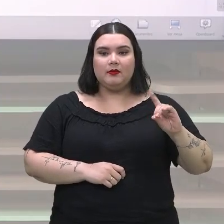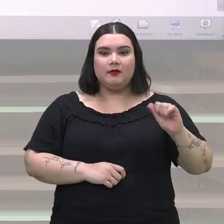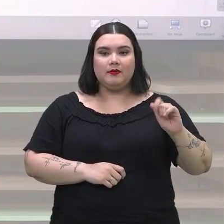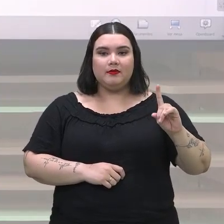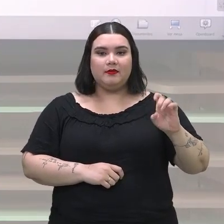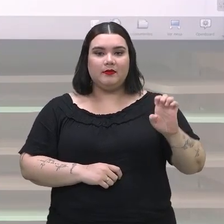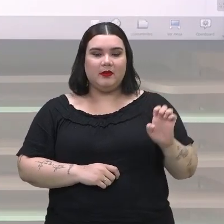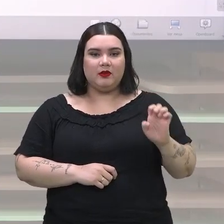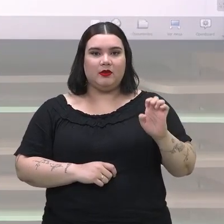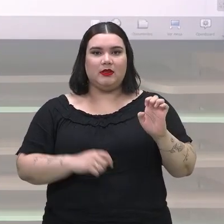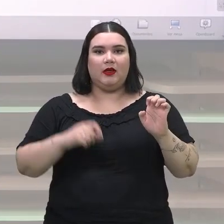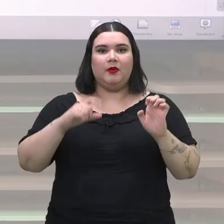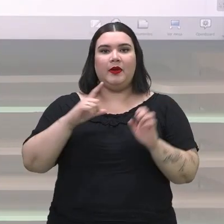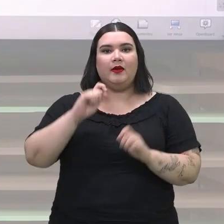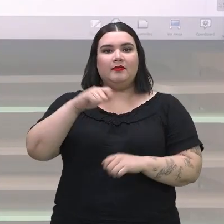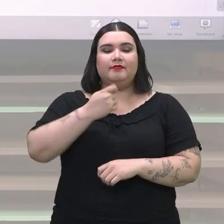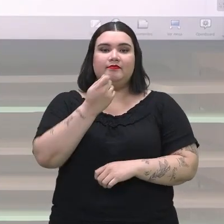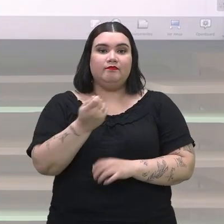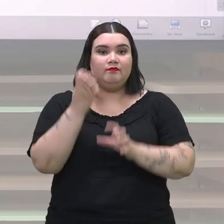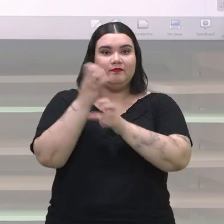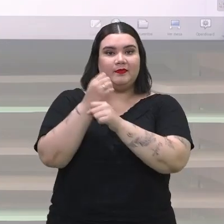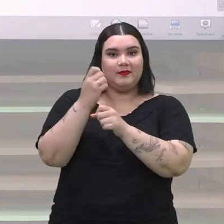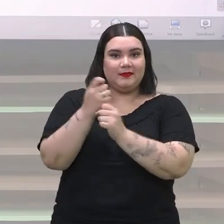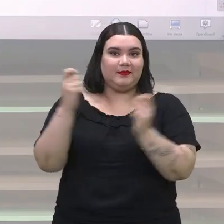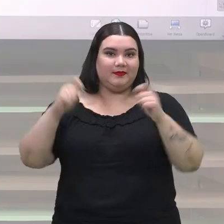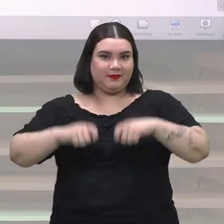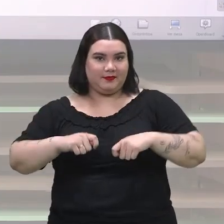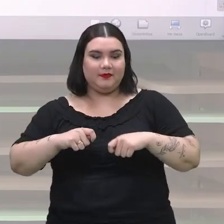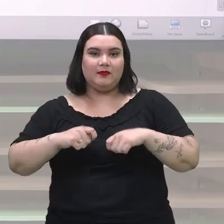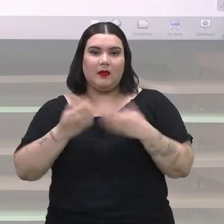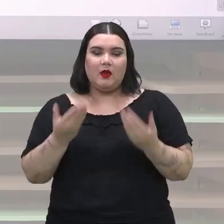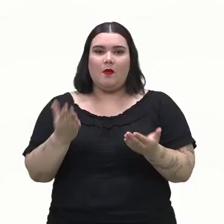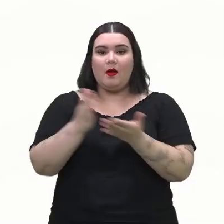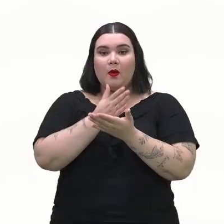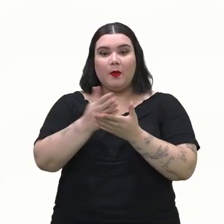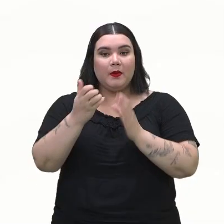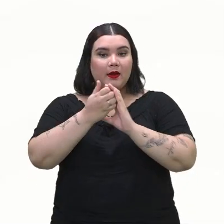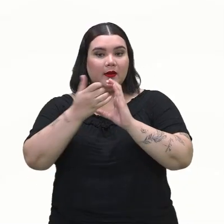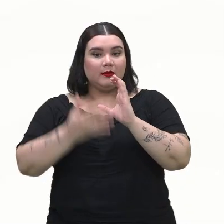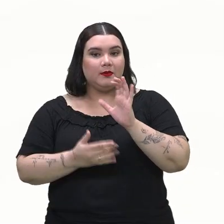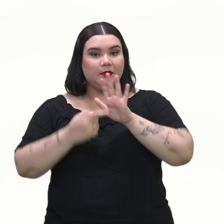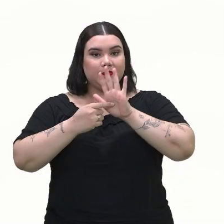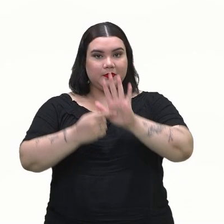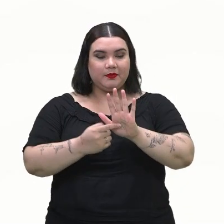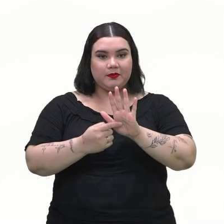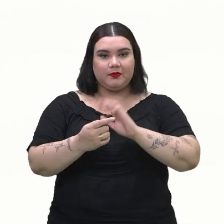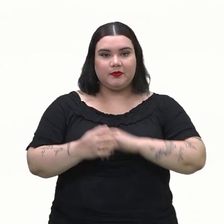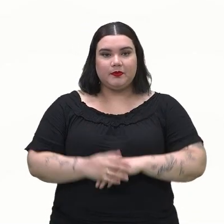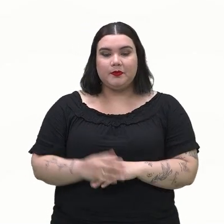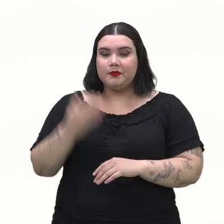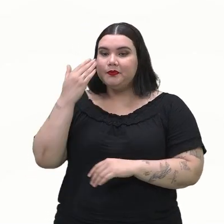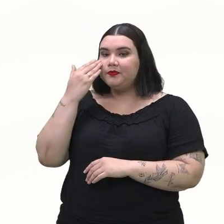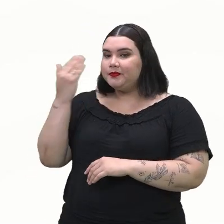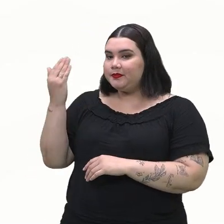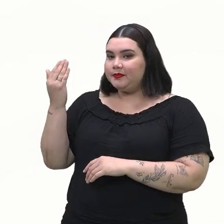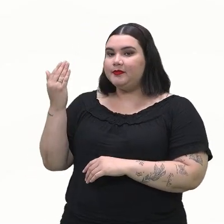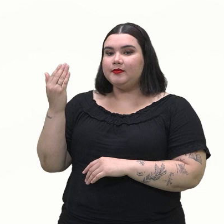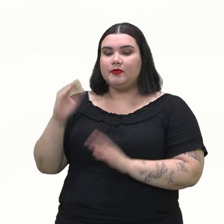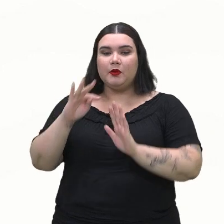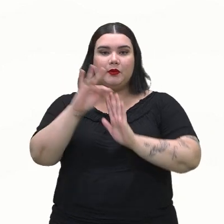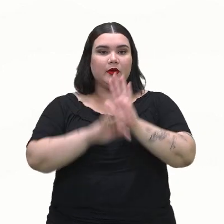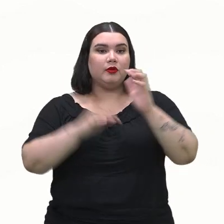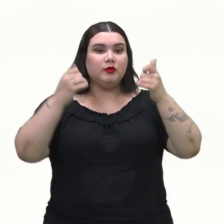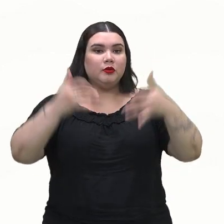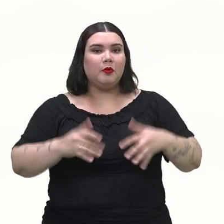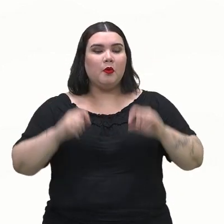probabilidade e verificar também algumas características. Então, vem comigo na tela. Vamos ler aqui o texto. Probabilidade